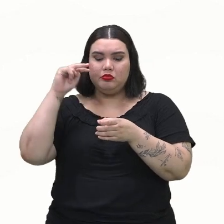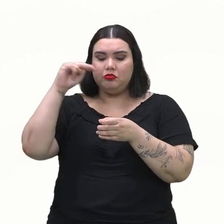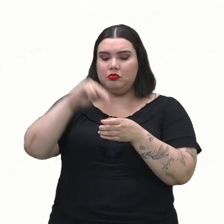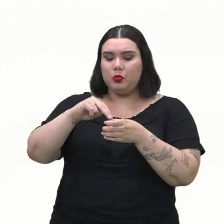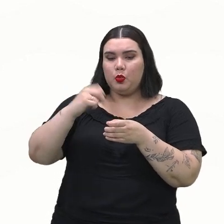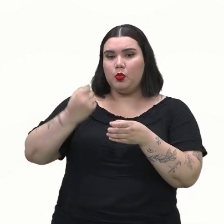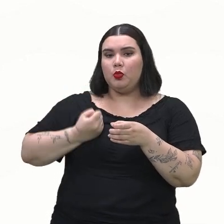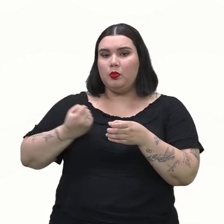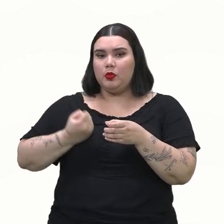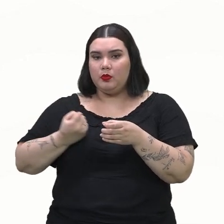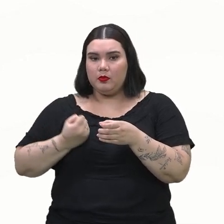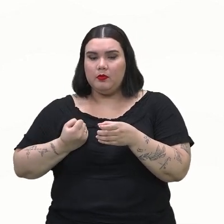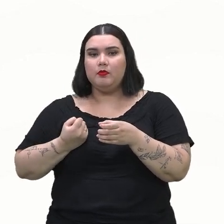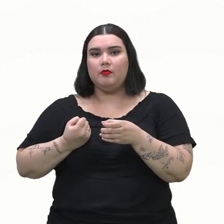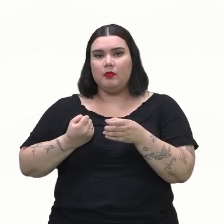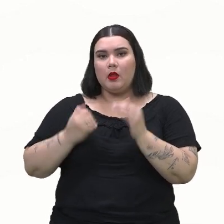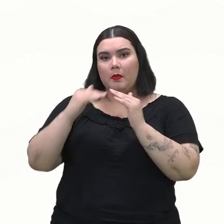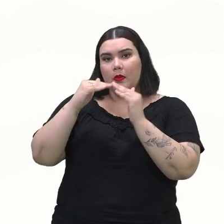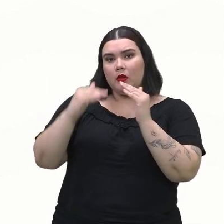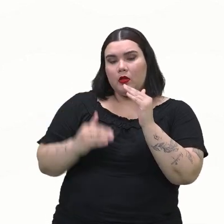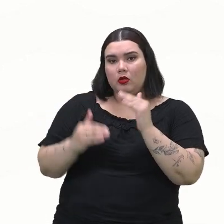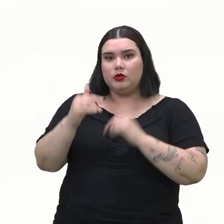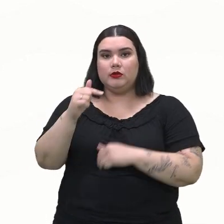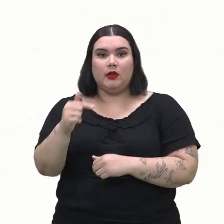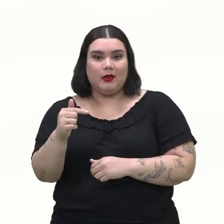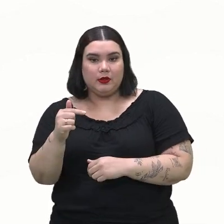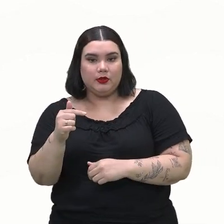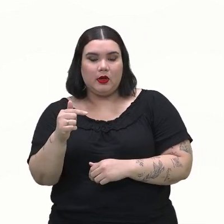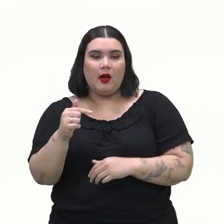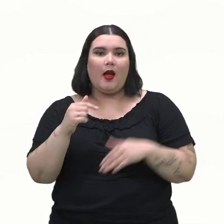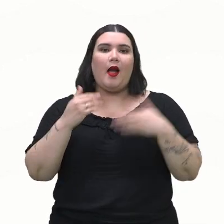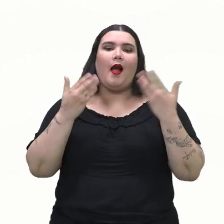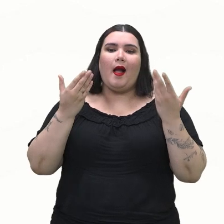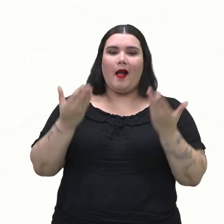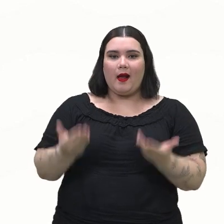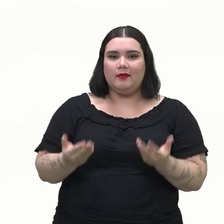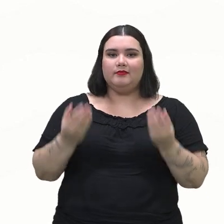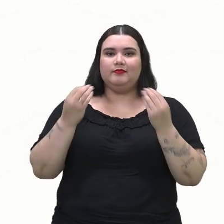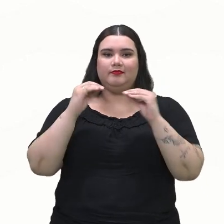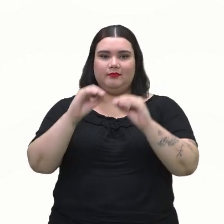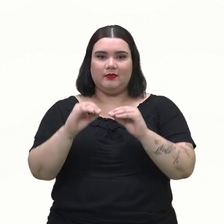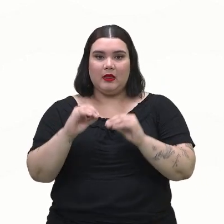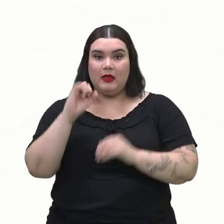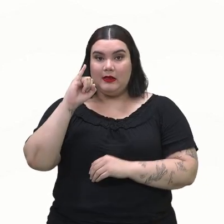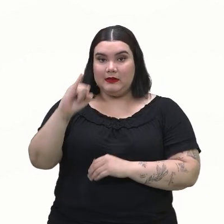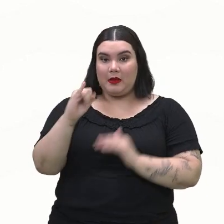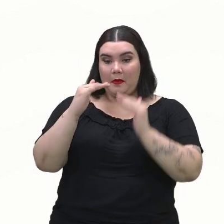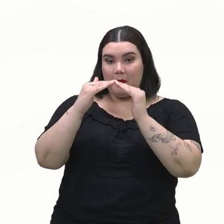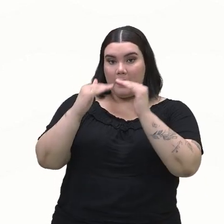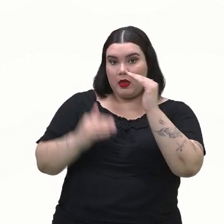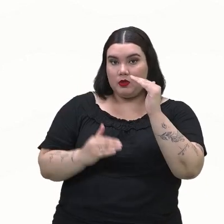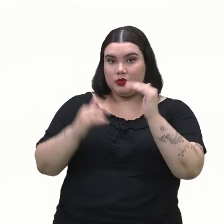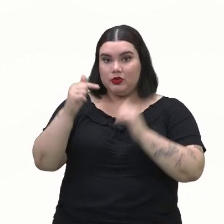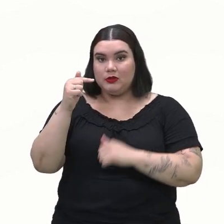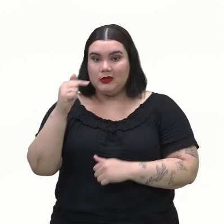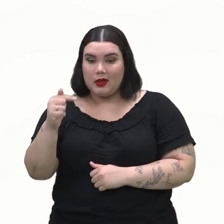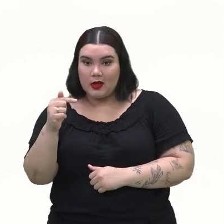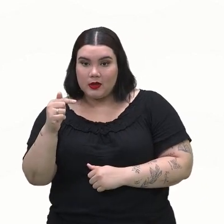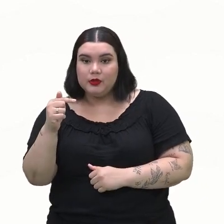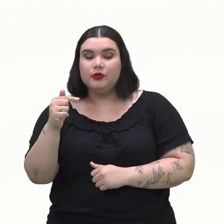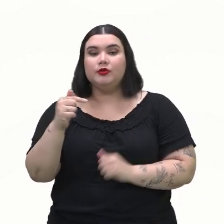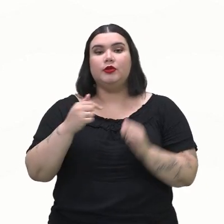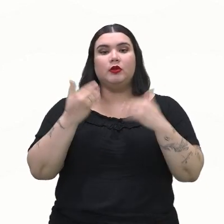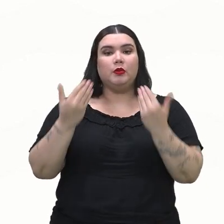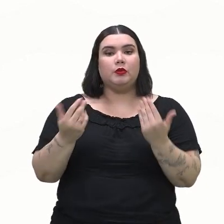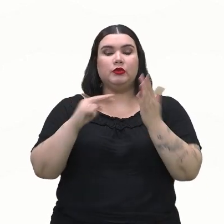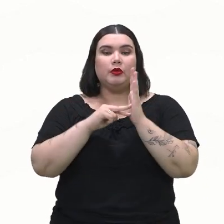aparecer um número menor do que 7? Aí você vê se é menor do que 7, então